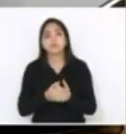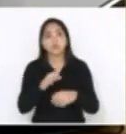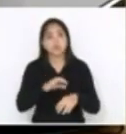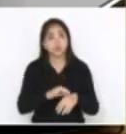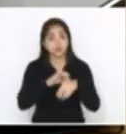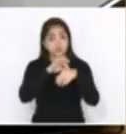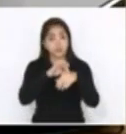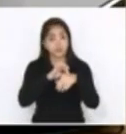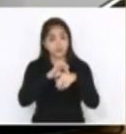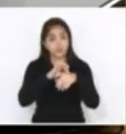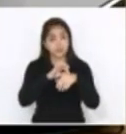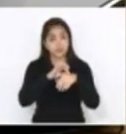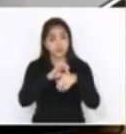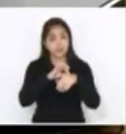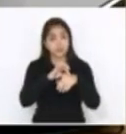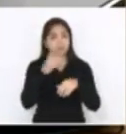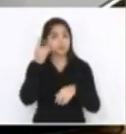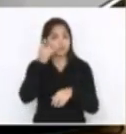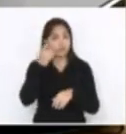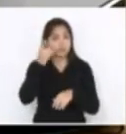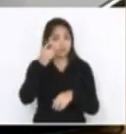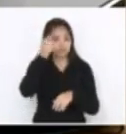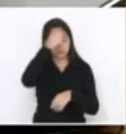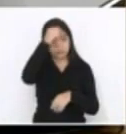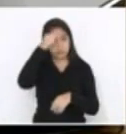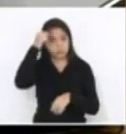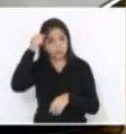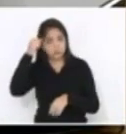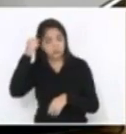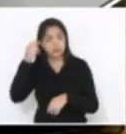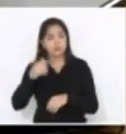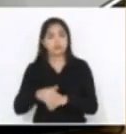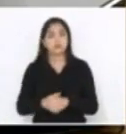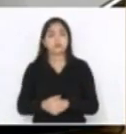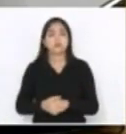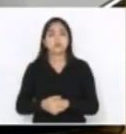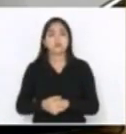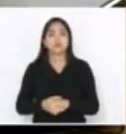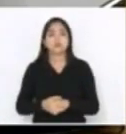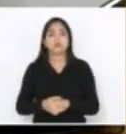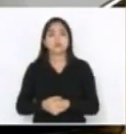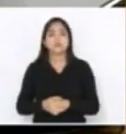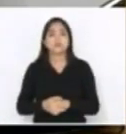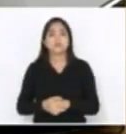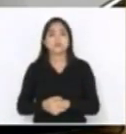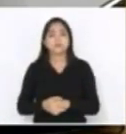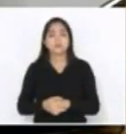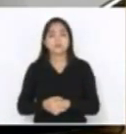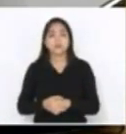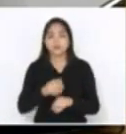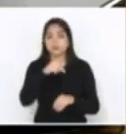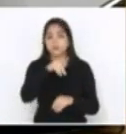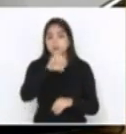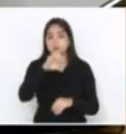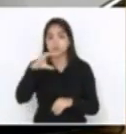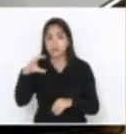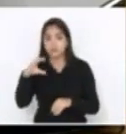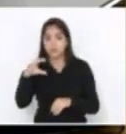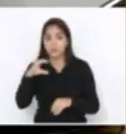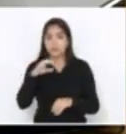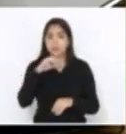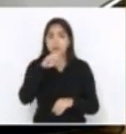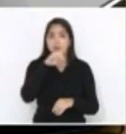de governo e relator na Comissão de Constituição e Justiça, para fazer com que a PEC a 5 de